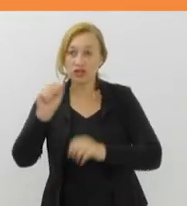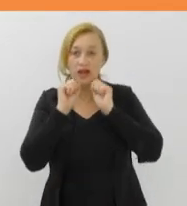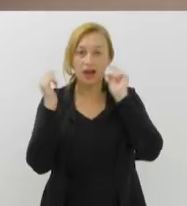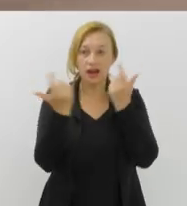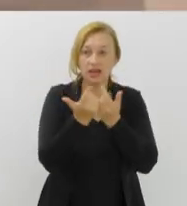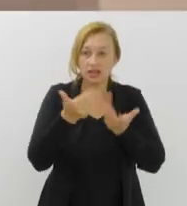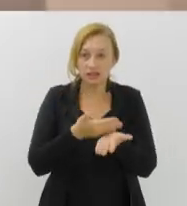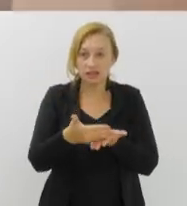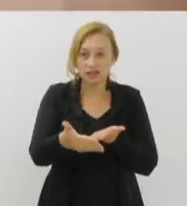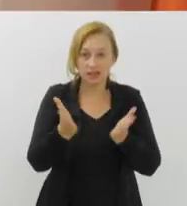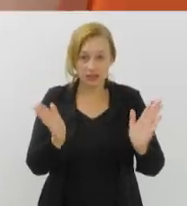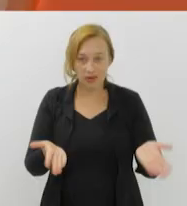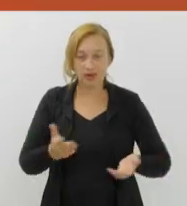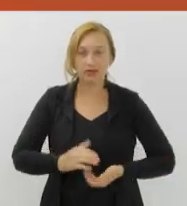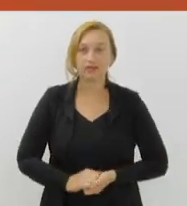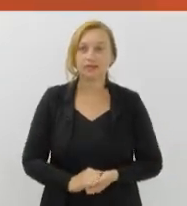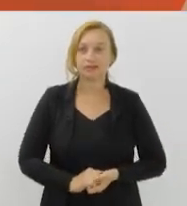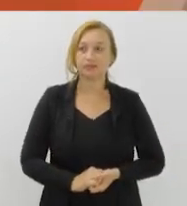agora.